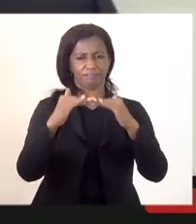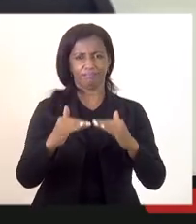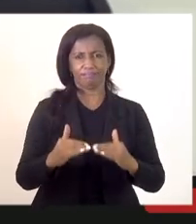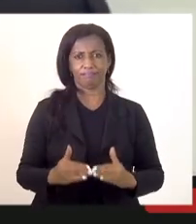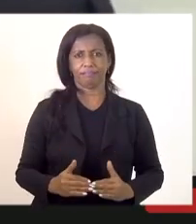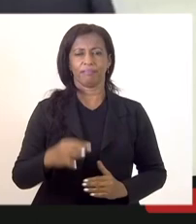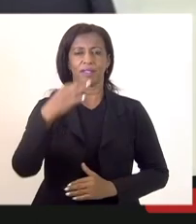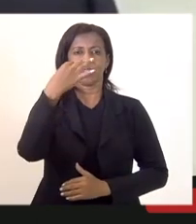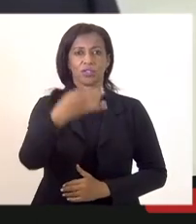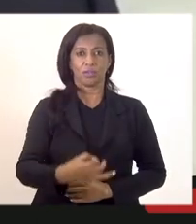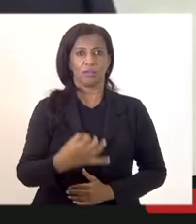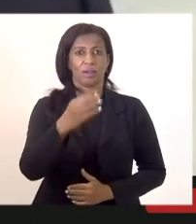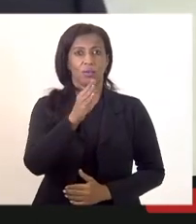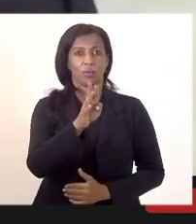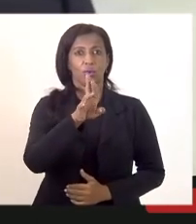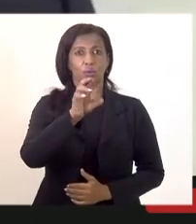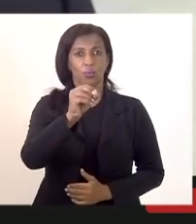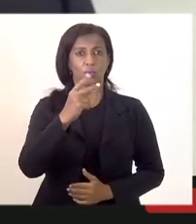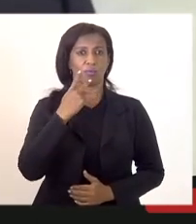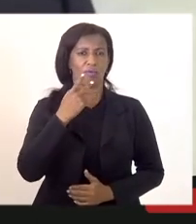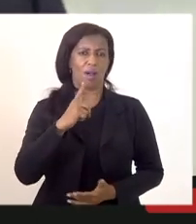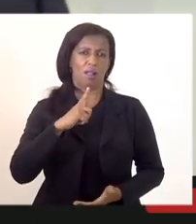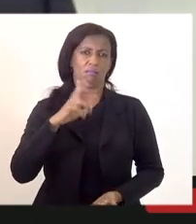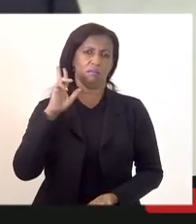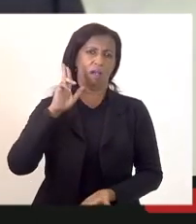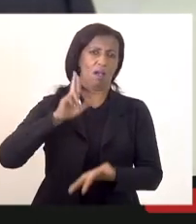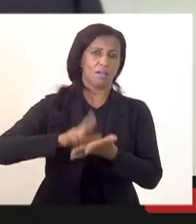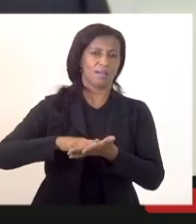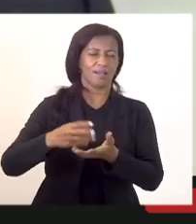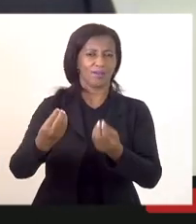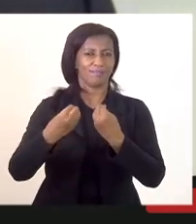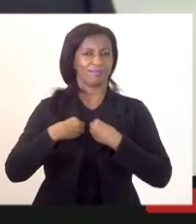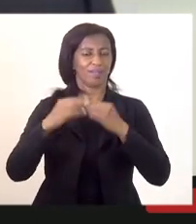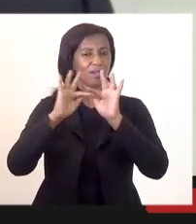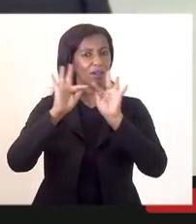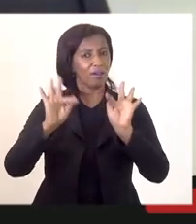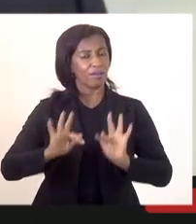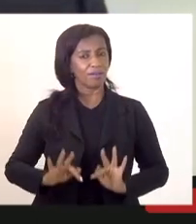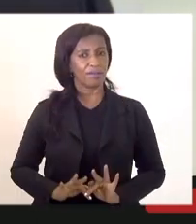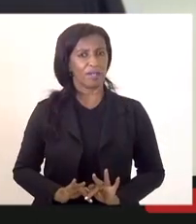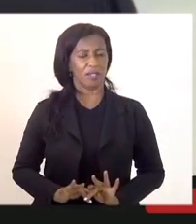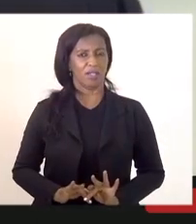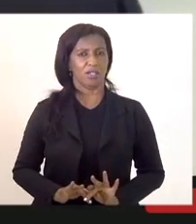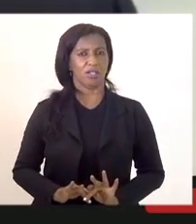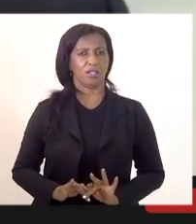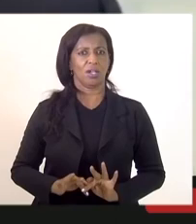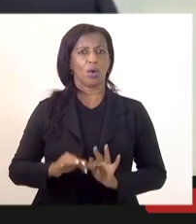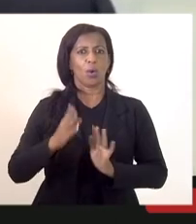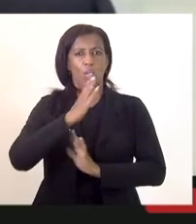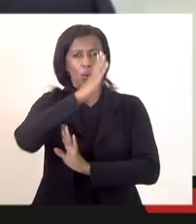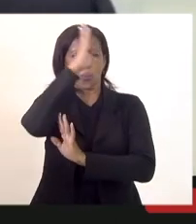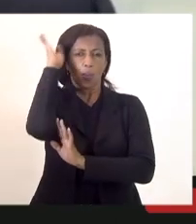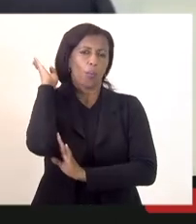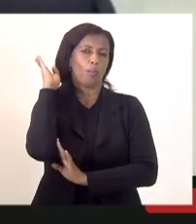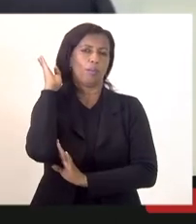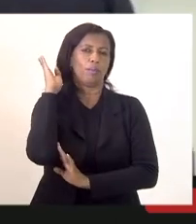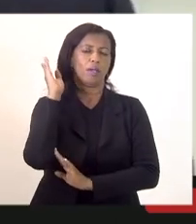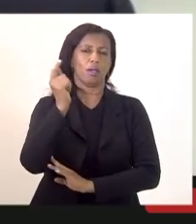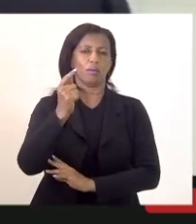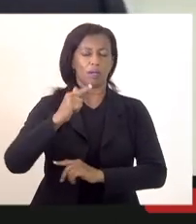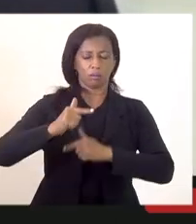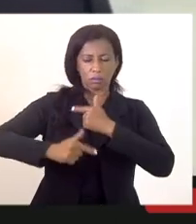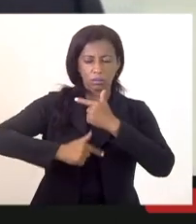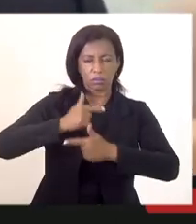de fato o que o Bruno Dauari fala tem razão nos deixou muito feliz o gesto do corpo de bombeiros em lutar